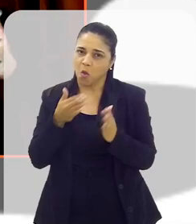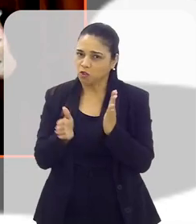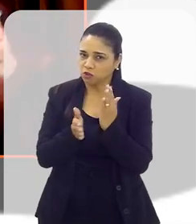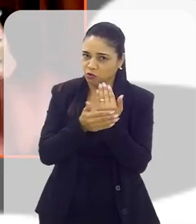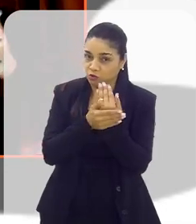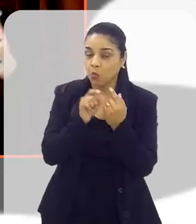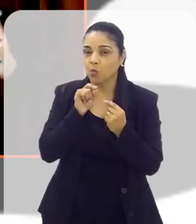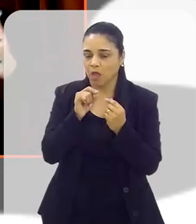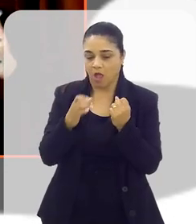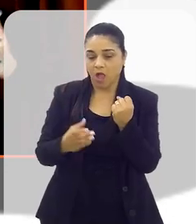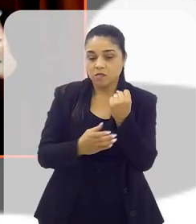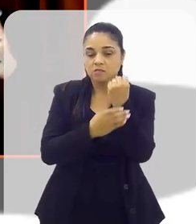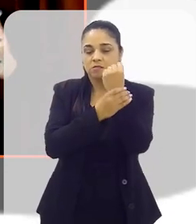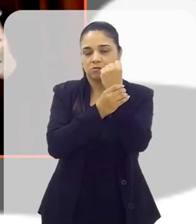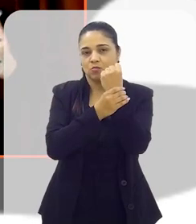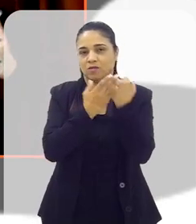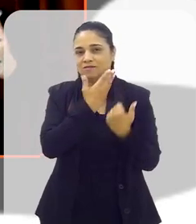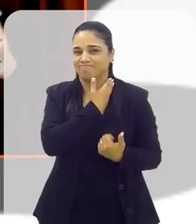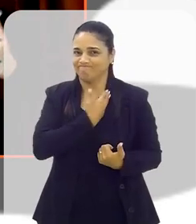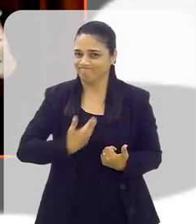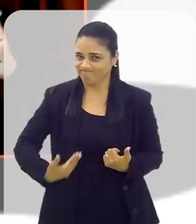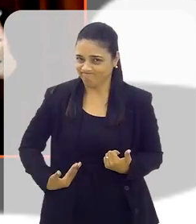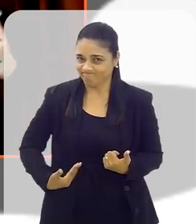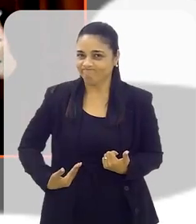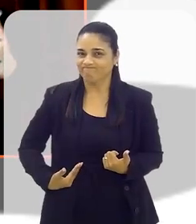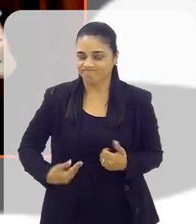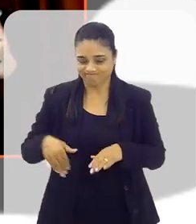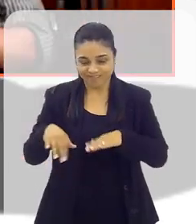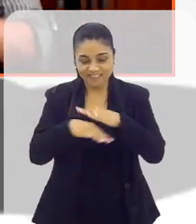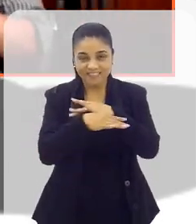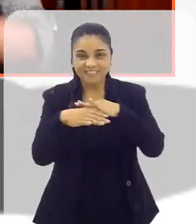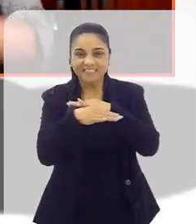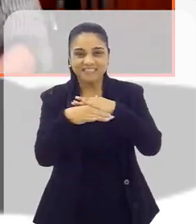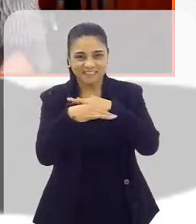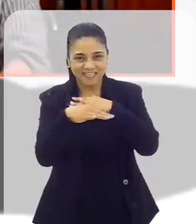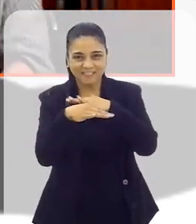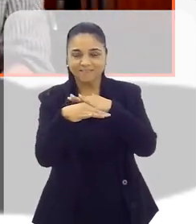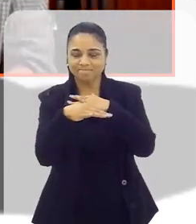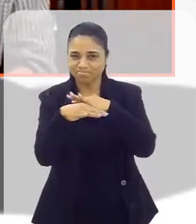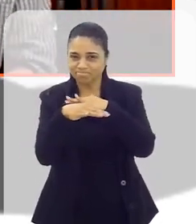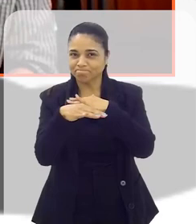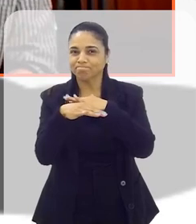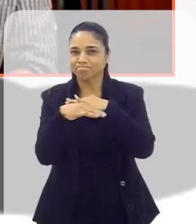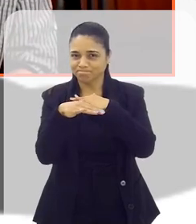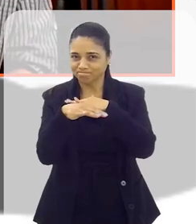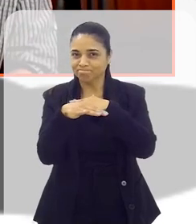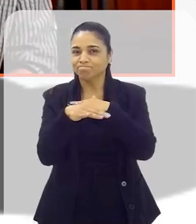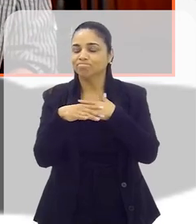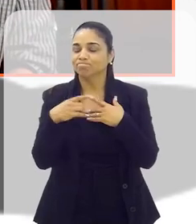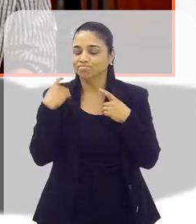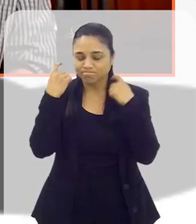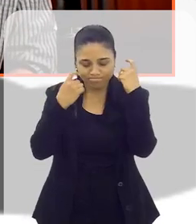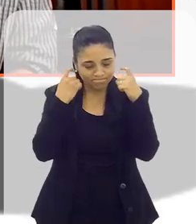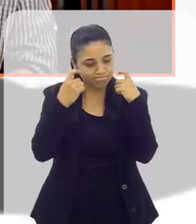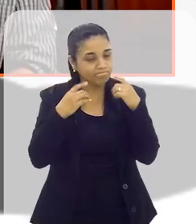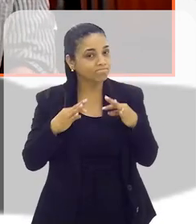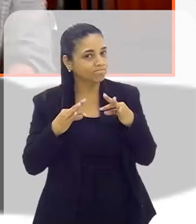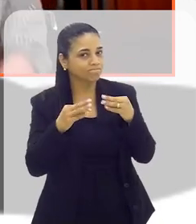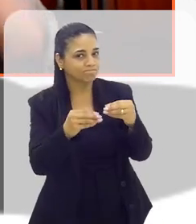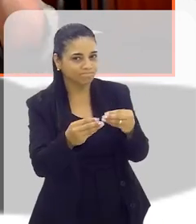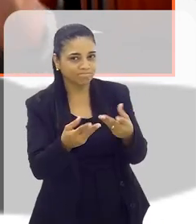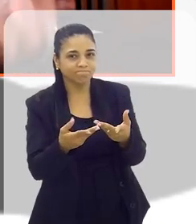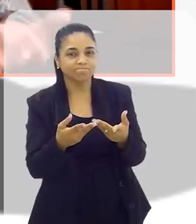que é um problema da segurança urbana. Isso é um problema, Cláudio, que realmente nos aflige a todos nós.